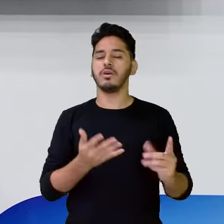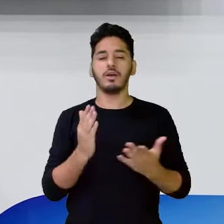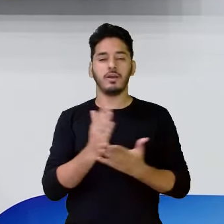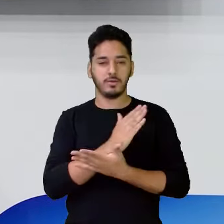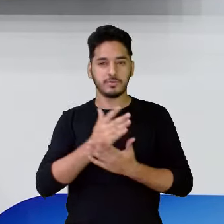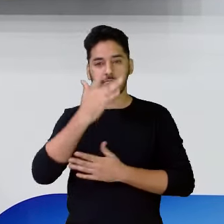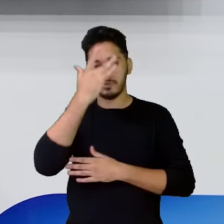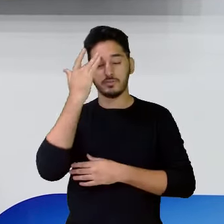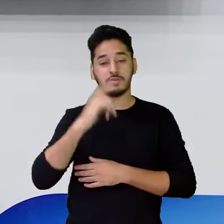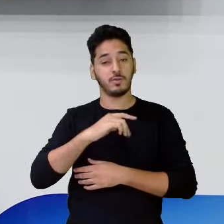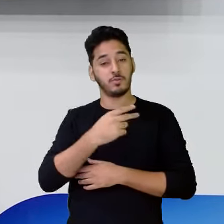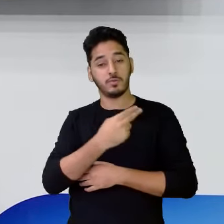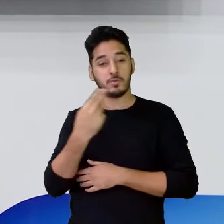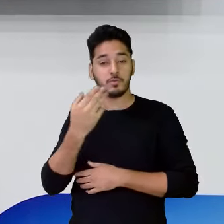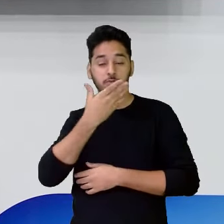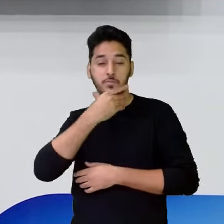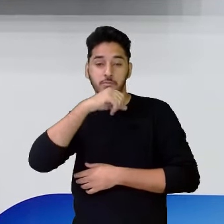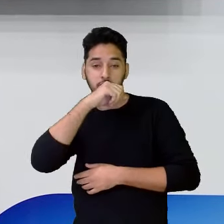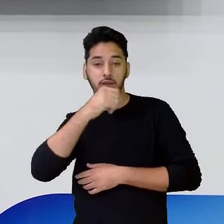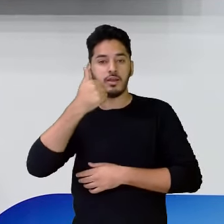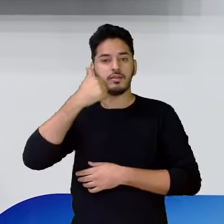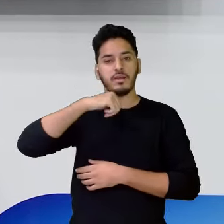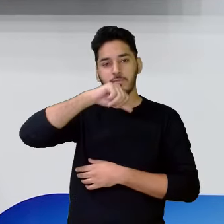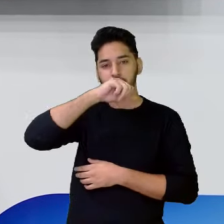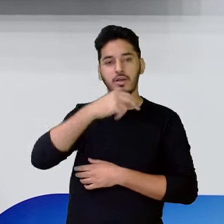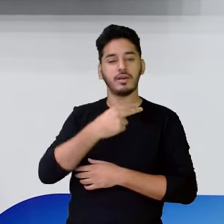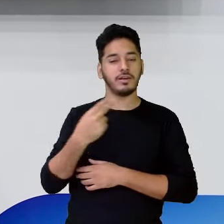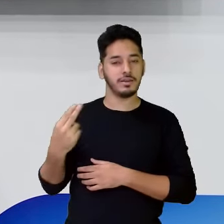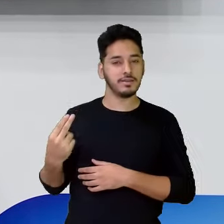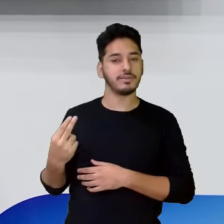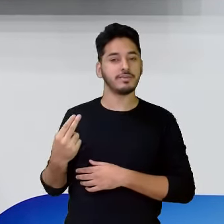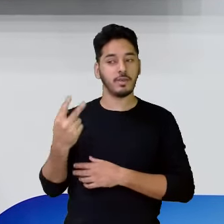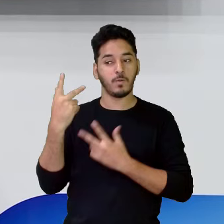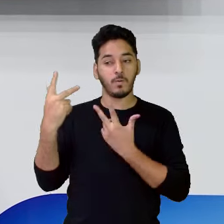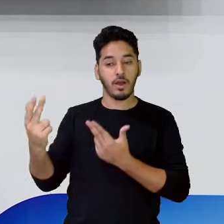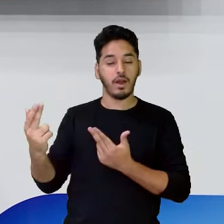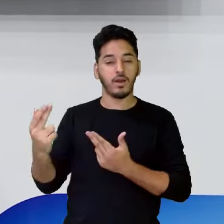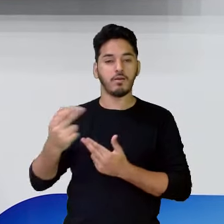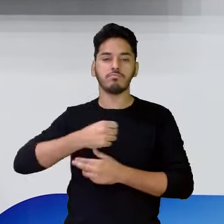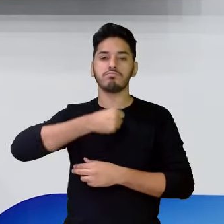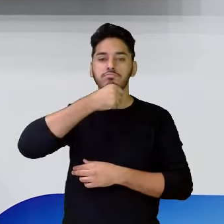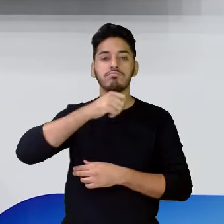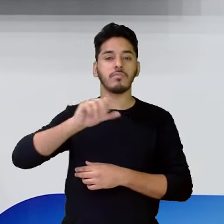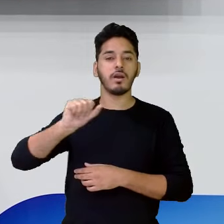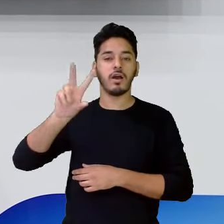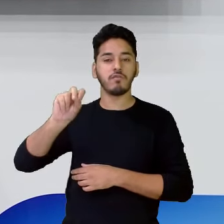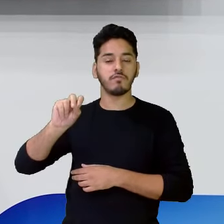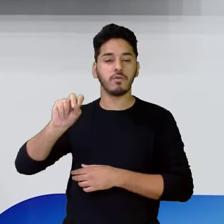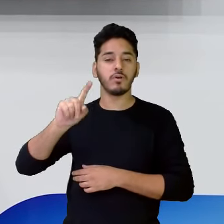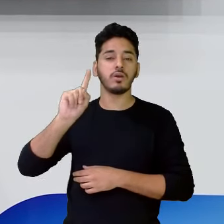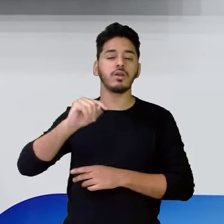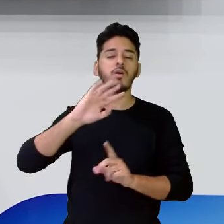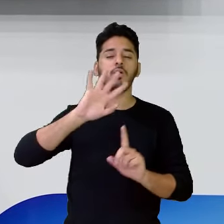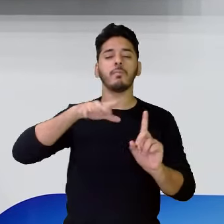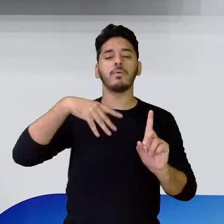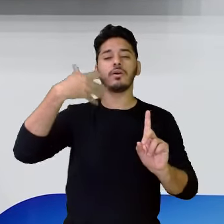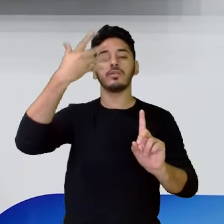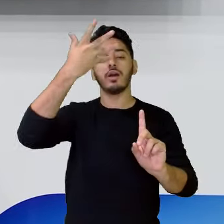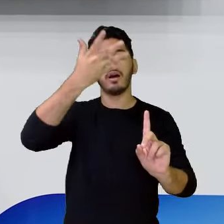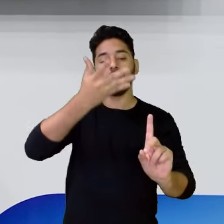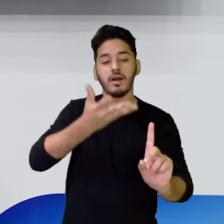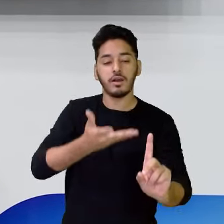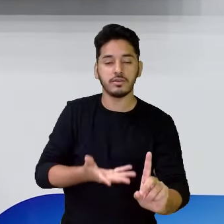pessoas têm o nome do pai, algumas pessoas têm o nome da mãe, algumas pessoas têm o nome do avô, da avó, que é uma homenagem aí